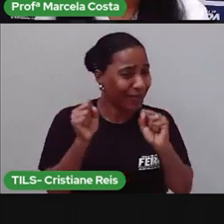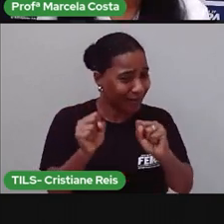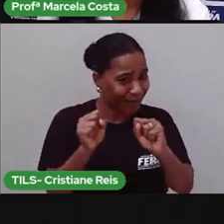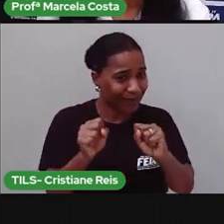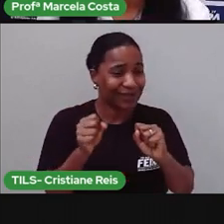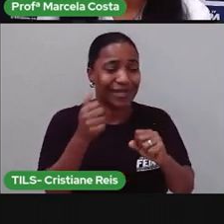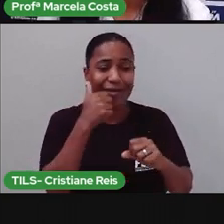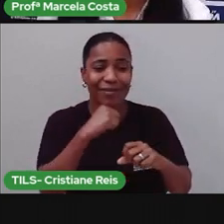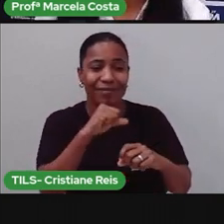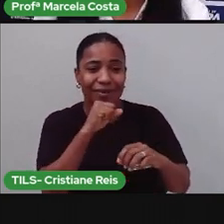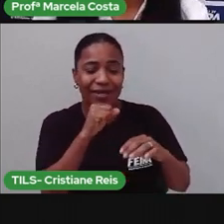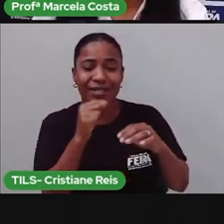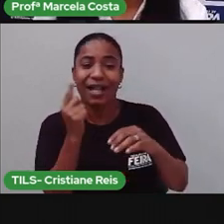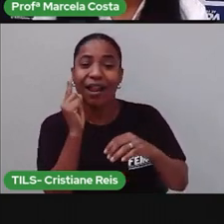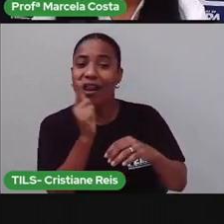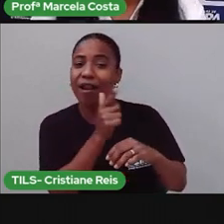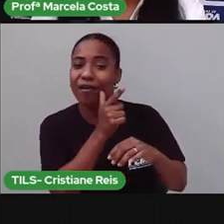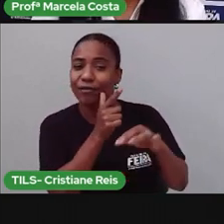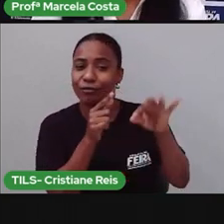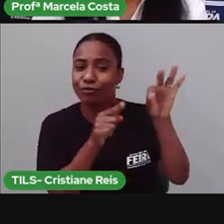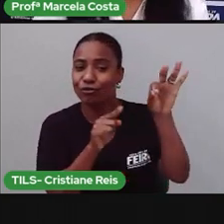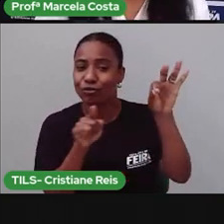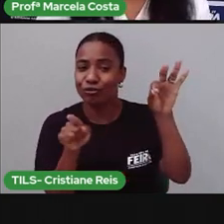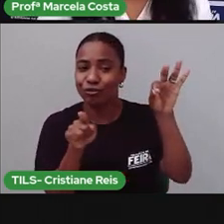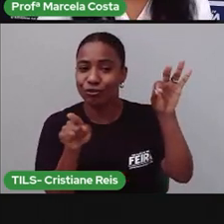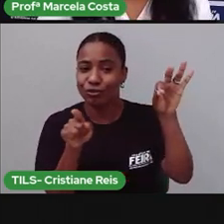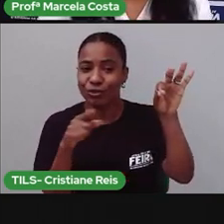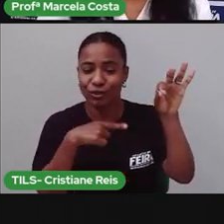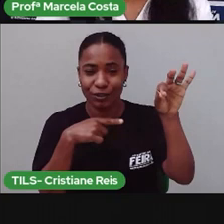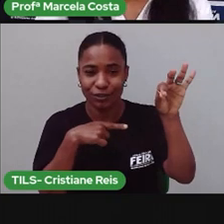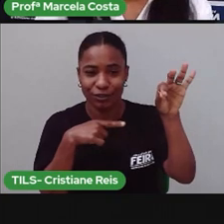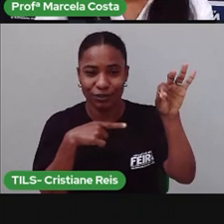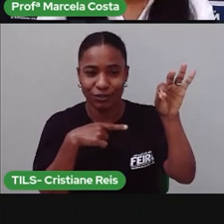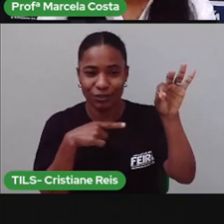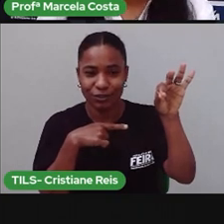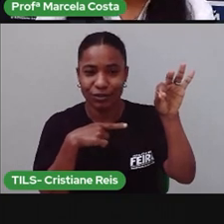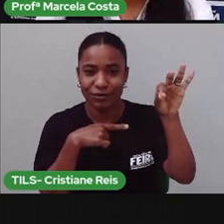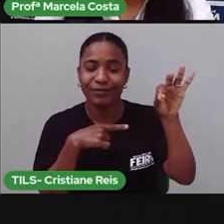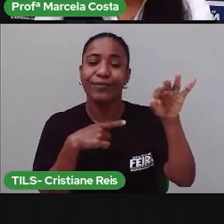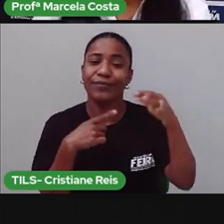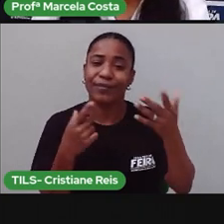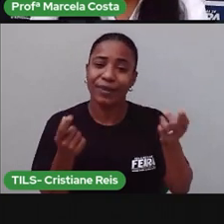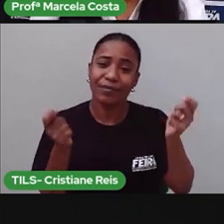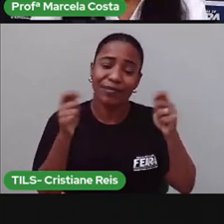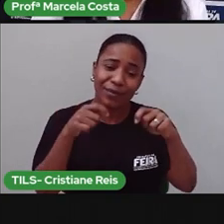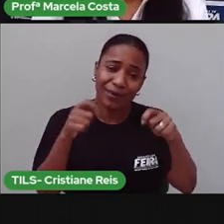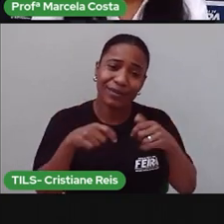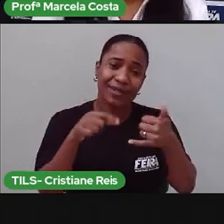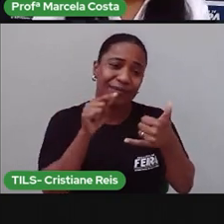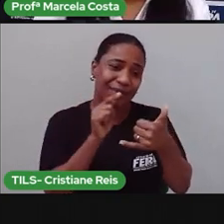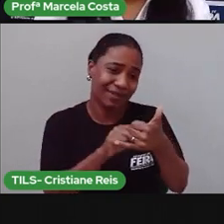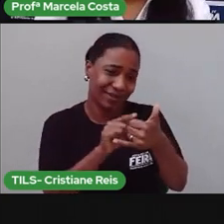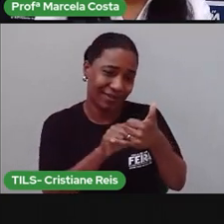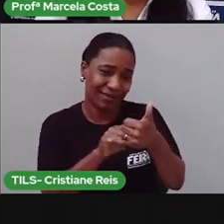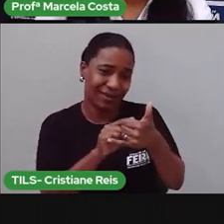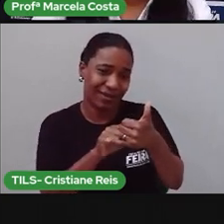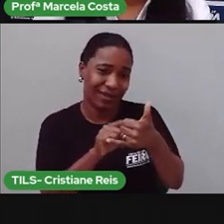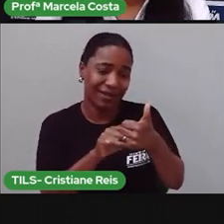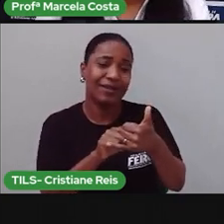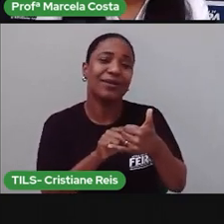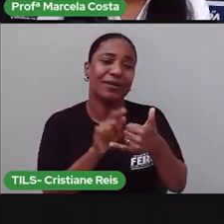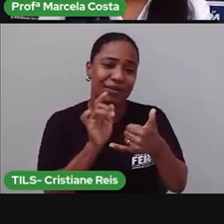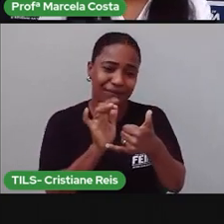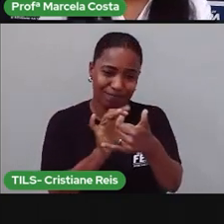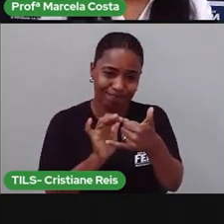lá e escreve um recadinho e coloca na porta da geladeira para você. Ou também as mensagens no celular, onde as pessoas